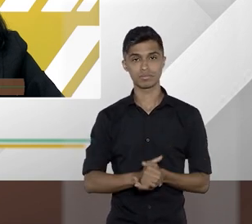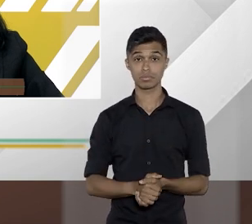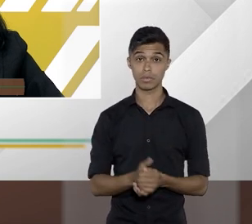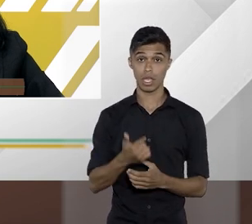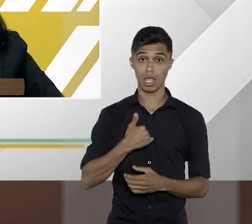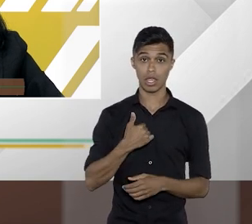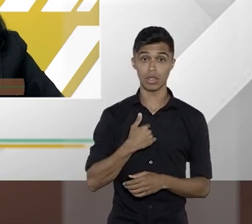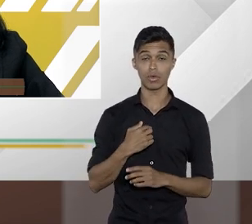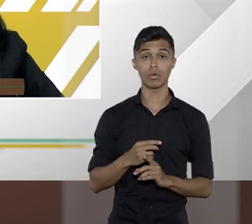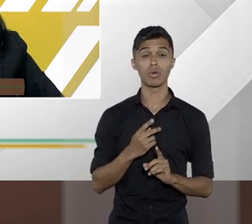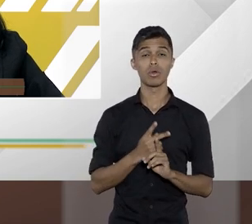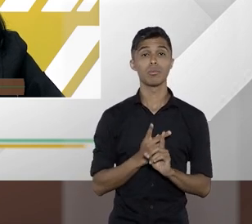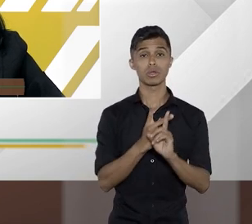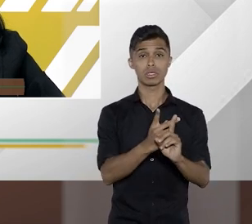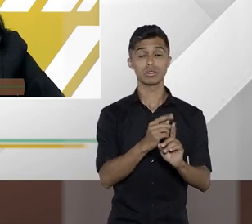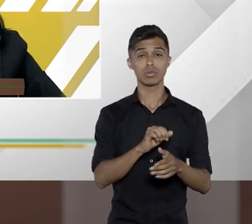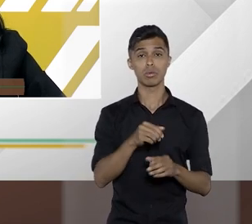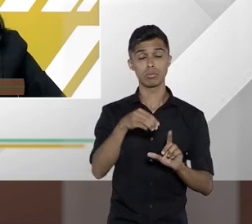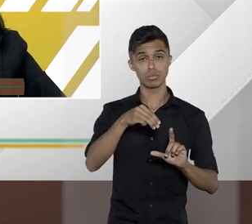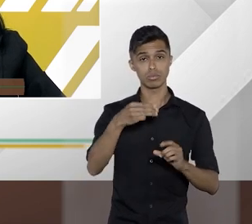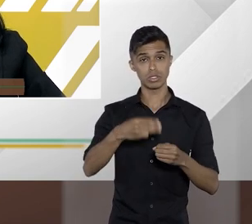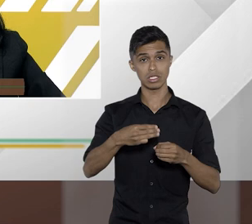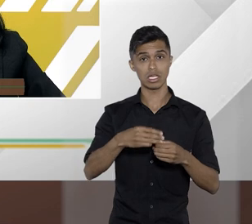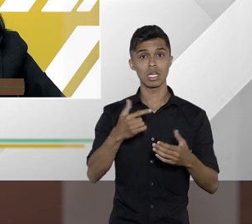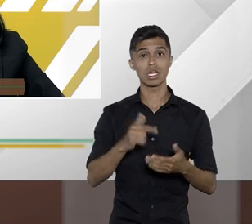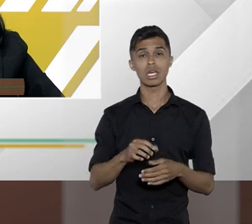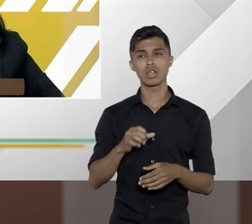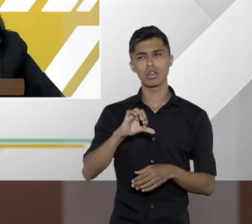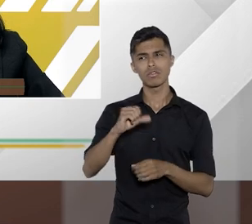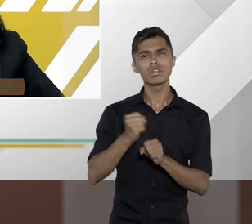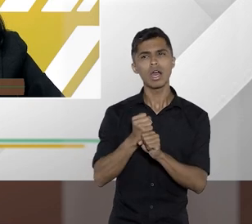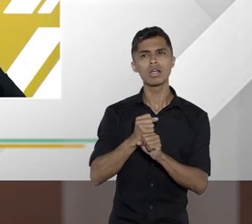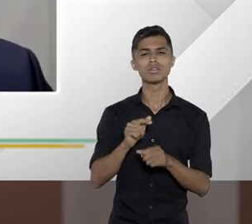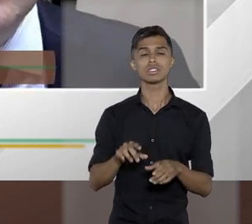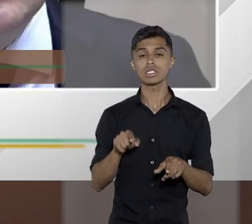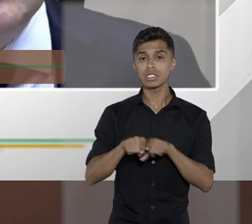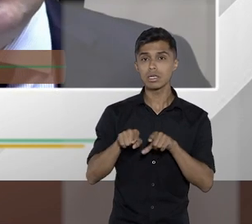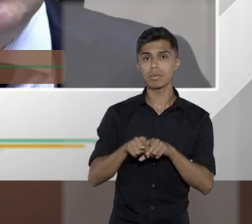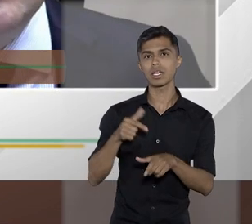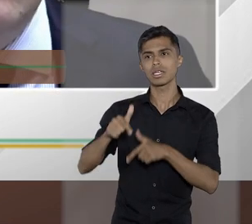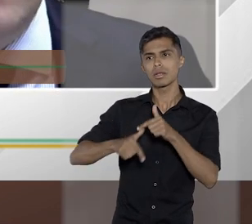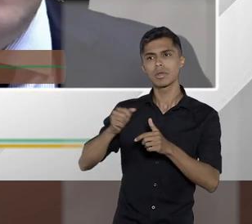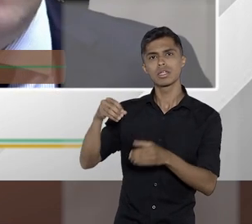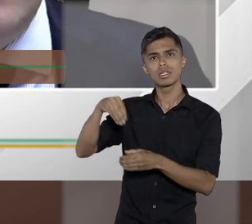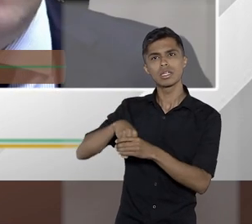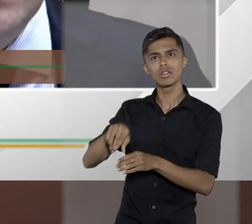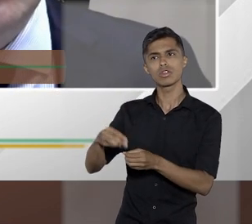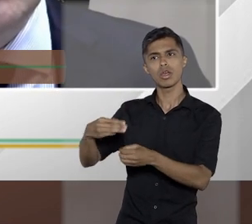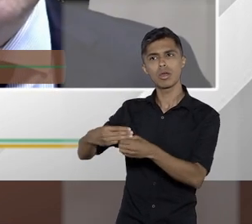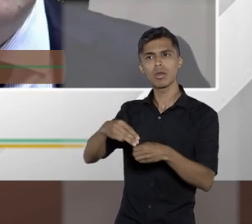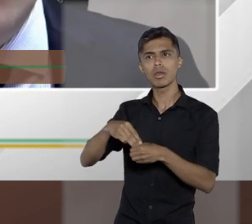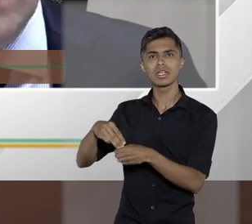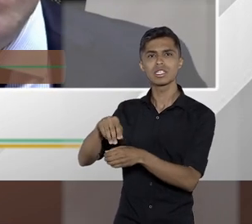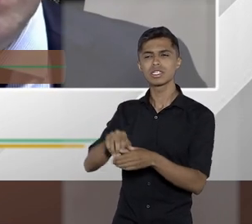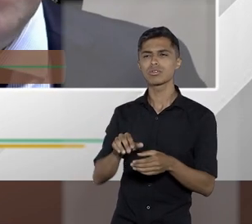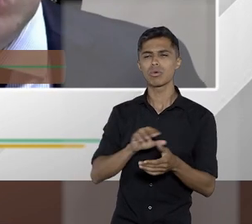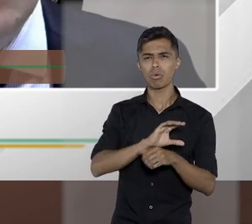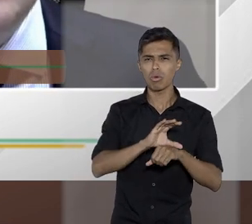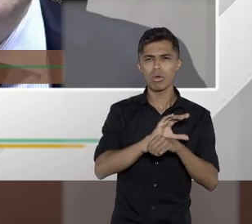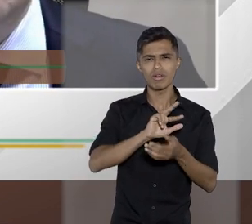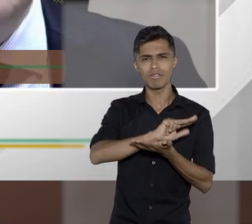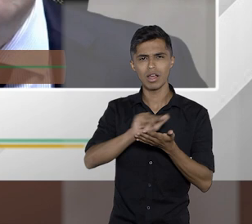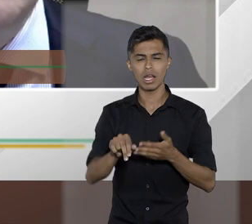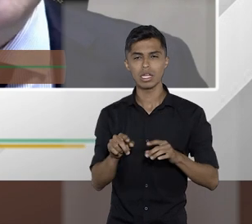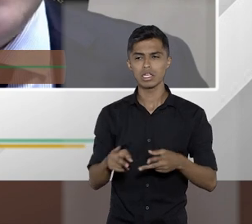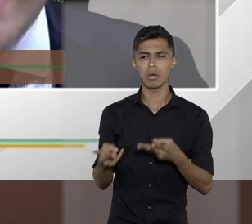procurador municipal durante nove anos e atualmente trabalho também com municípios, com vários cursos. E o que eu noto?